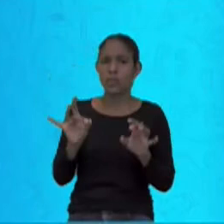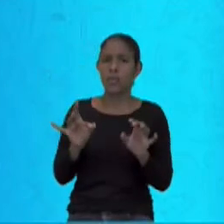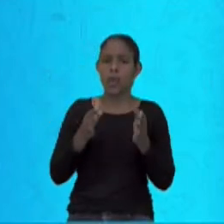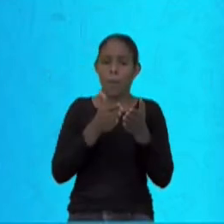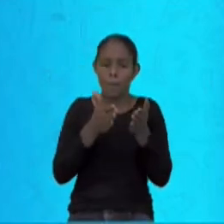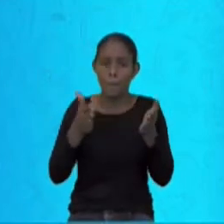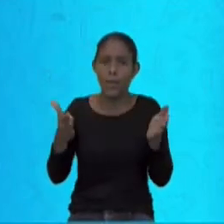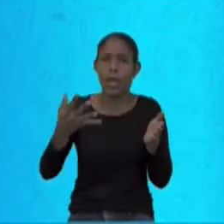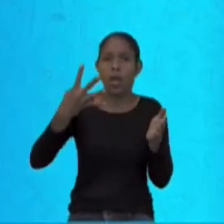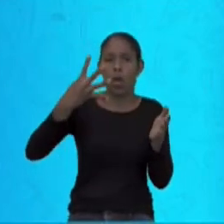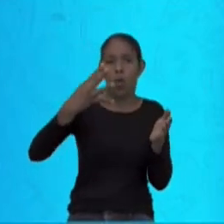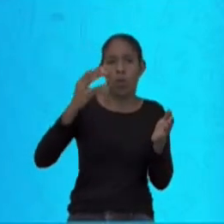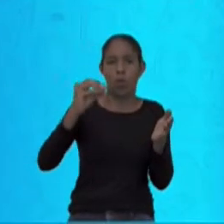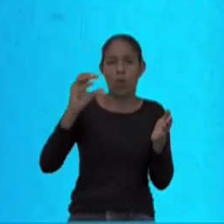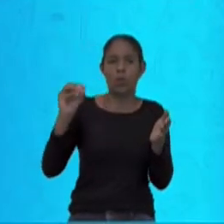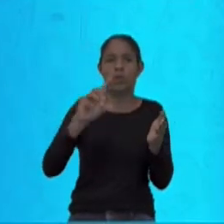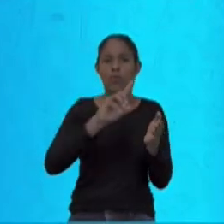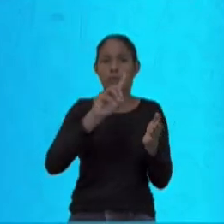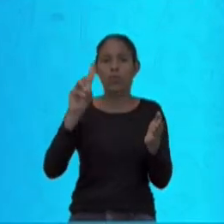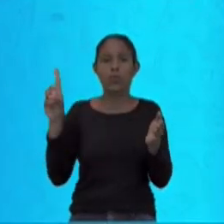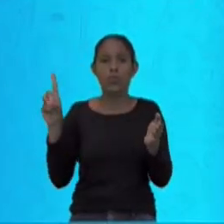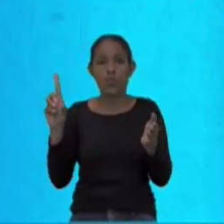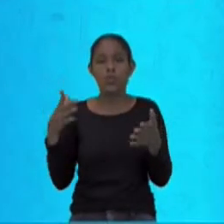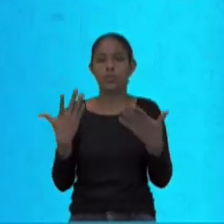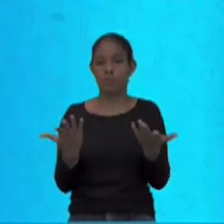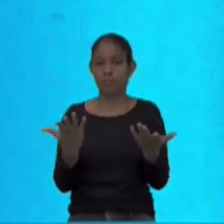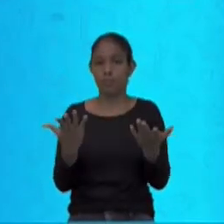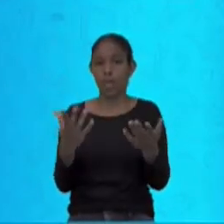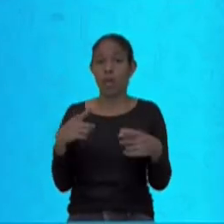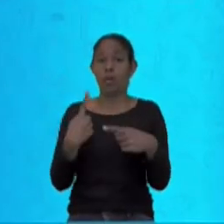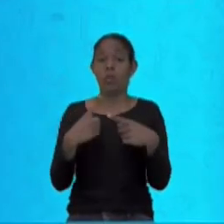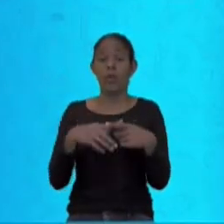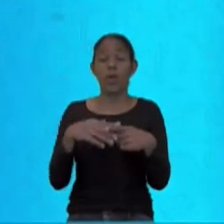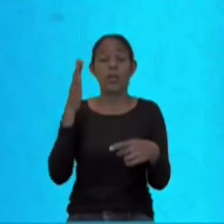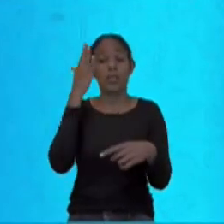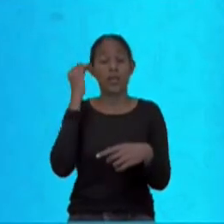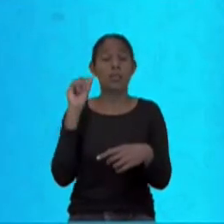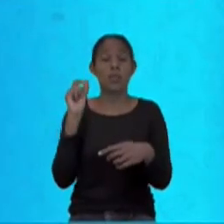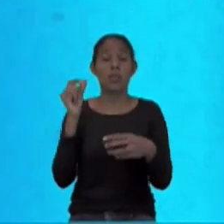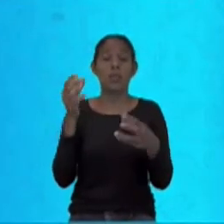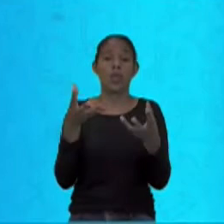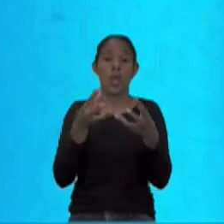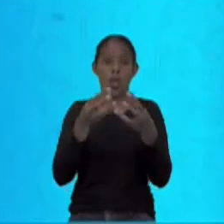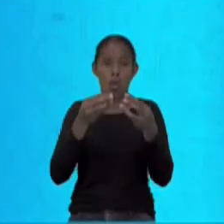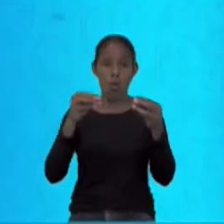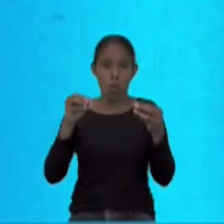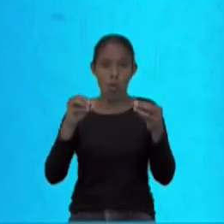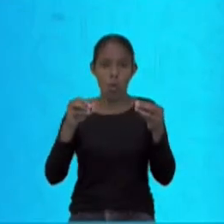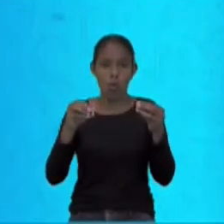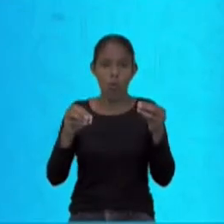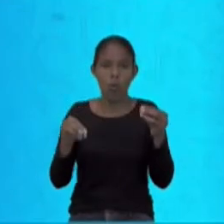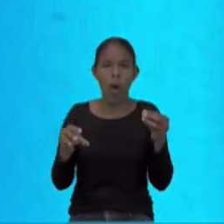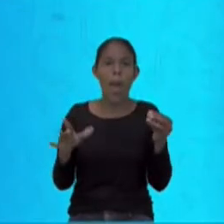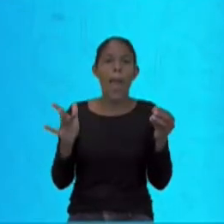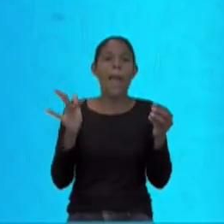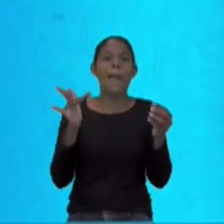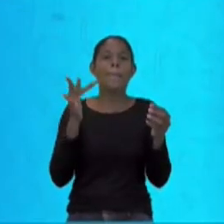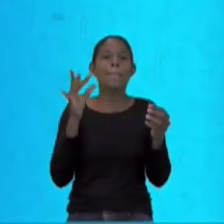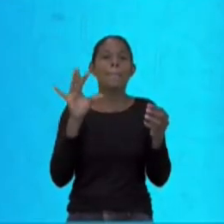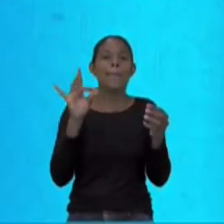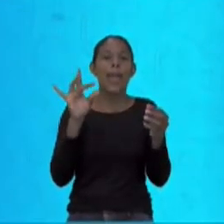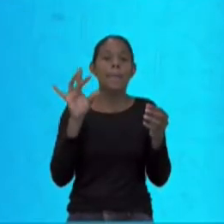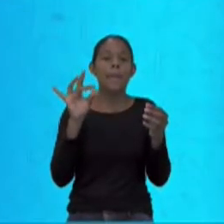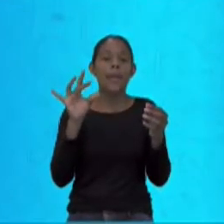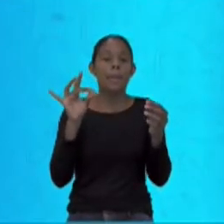Sabemos, então, de que o ovo fica no recipiente, em qualquer recipiente, alojado, fixado, por um período de